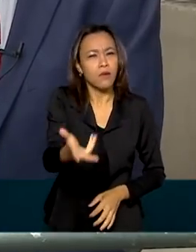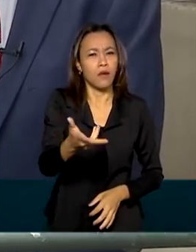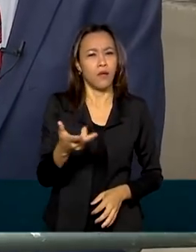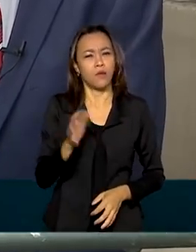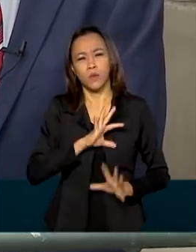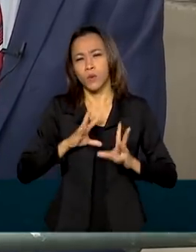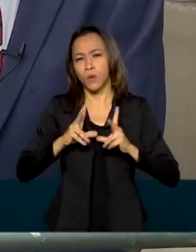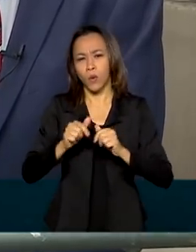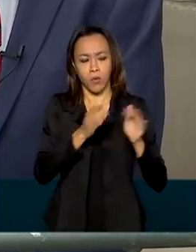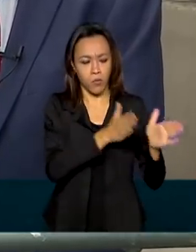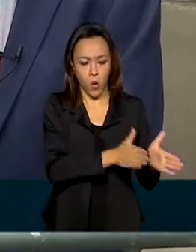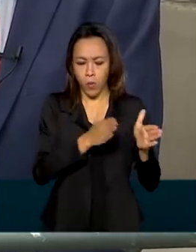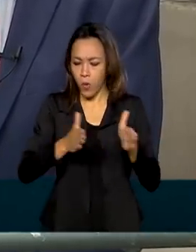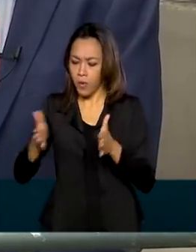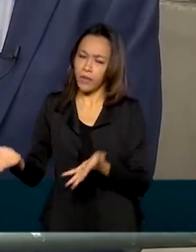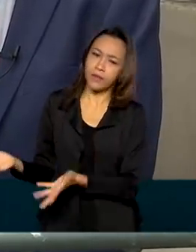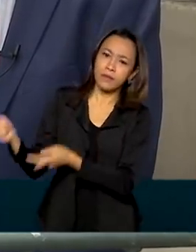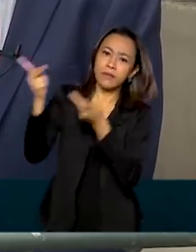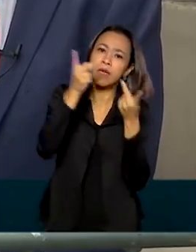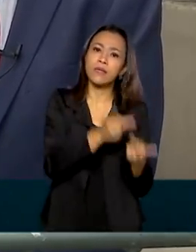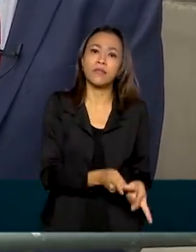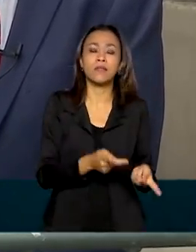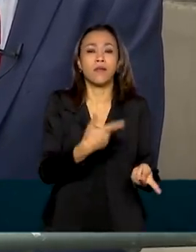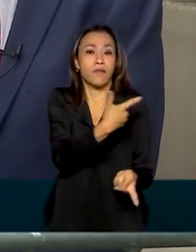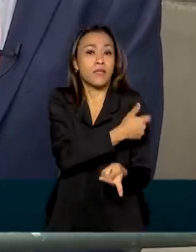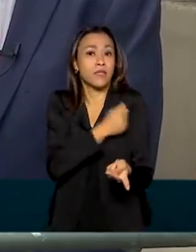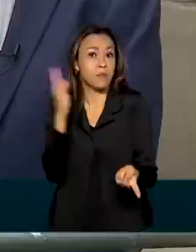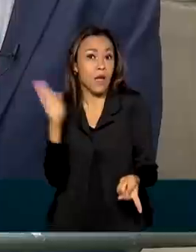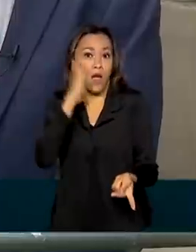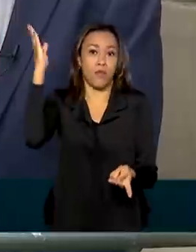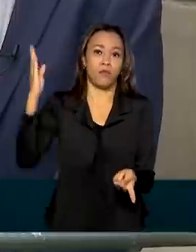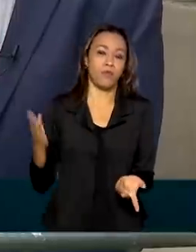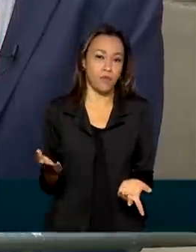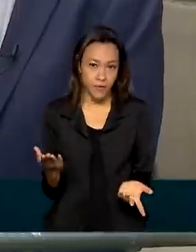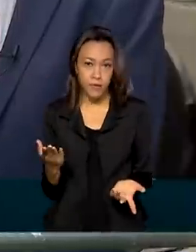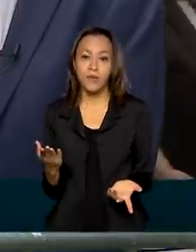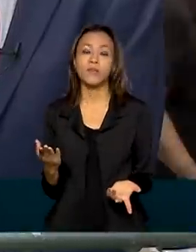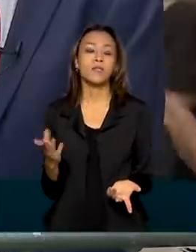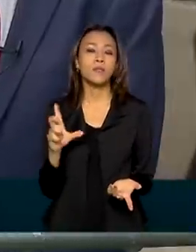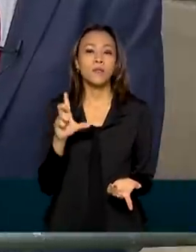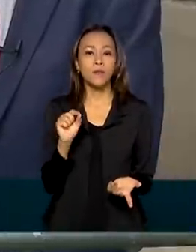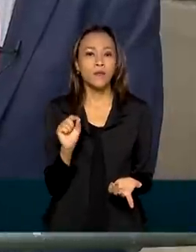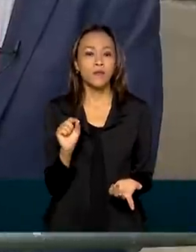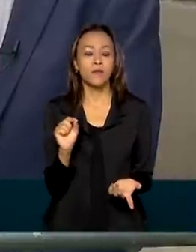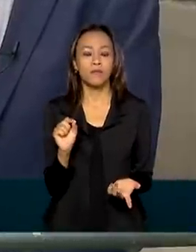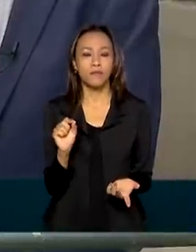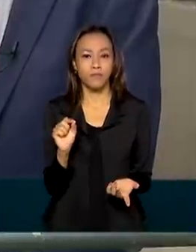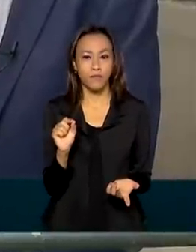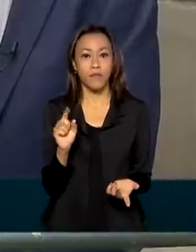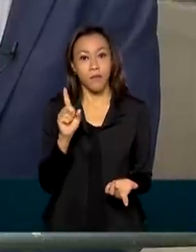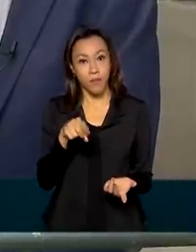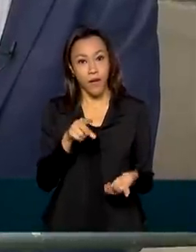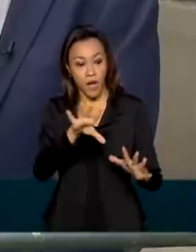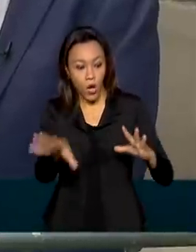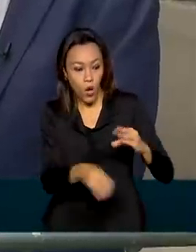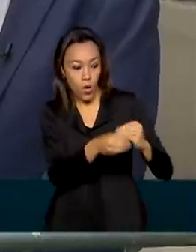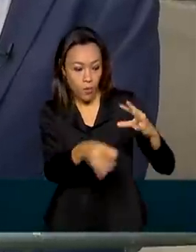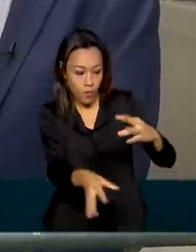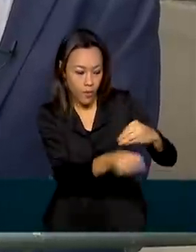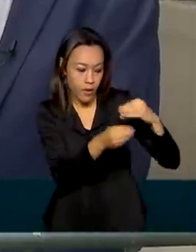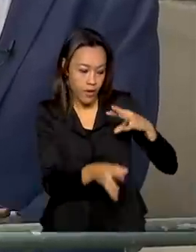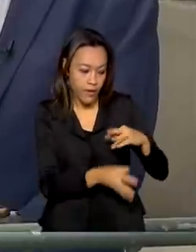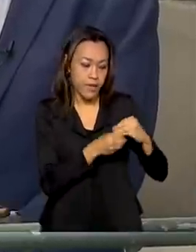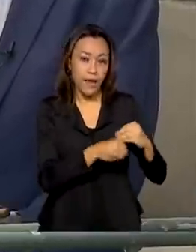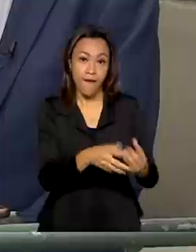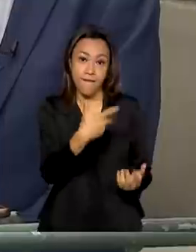fases e trazer a vacina o mais rápido possível para complementar as demais vacinas que a gente